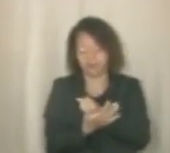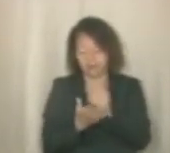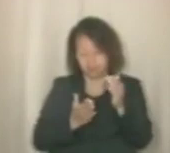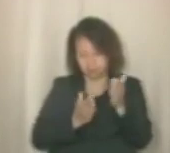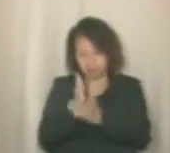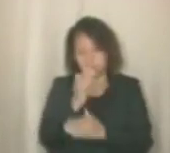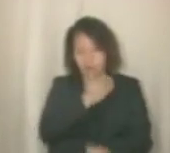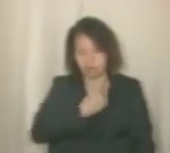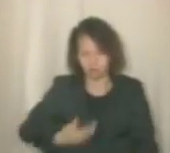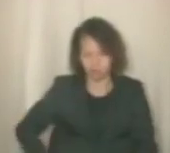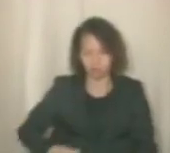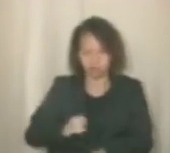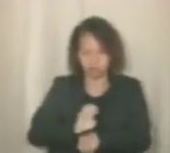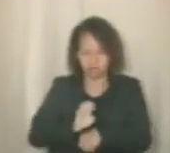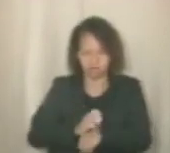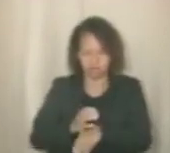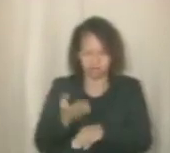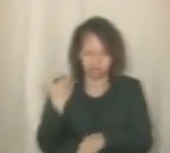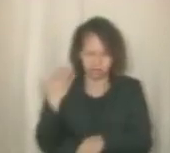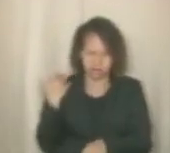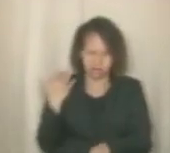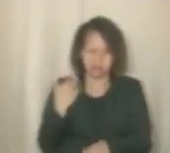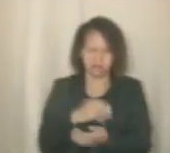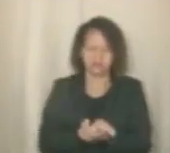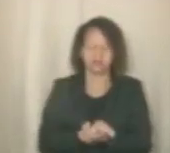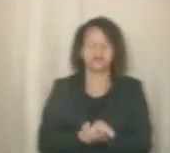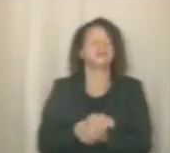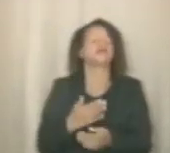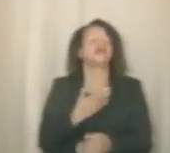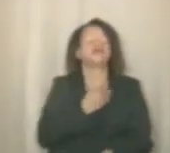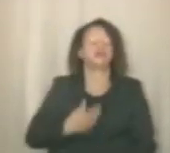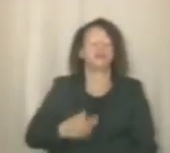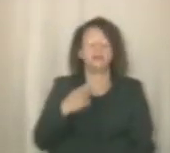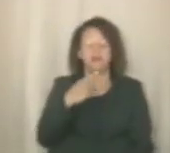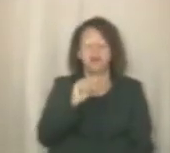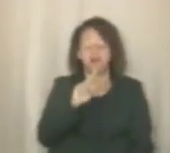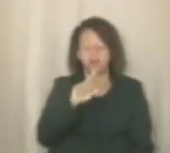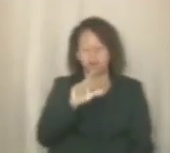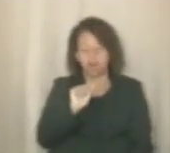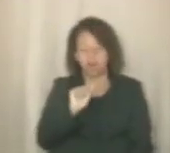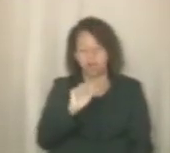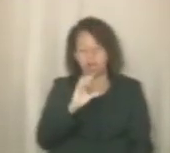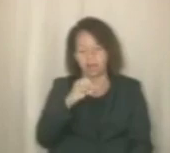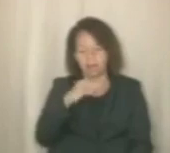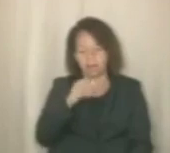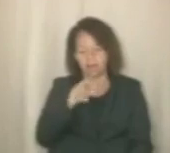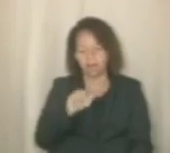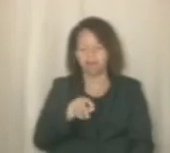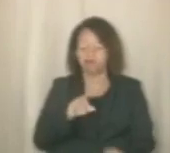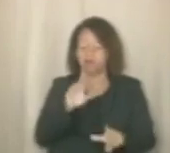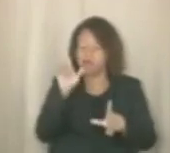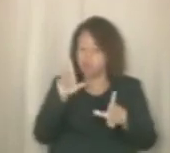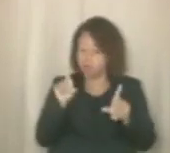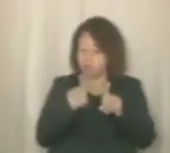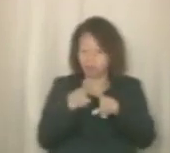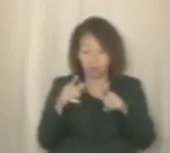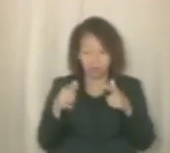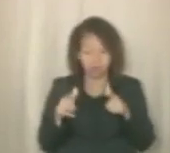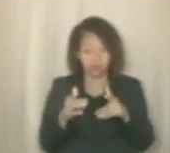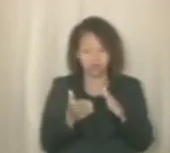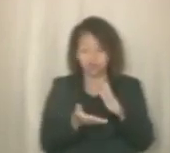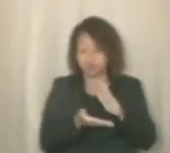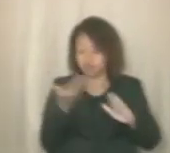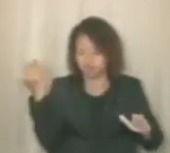o governo do estado, então, à época, o governador Paulo Câmara, ele suspendeu as meia